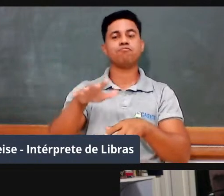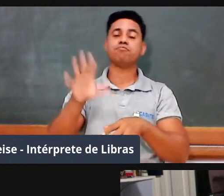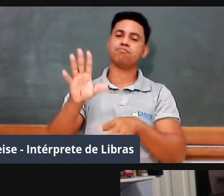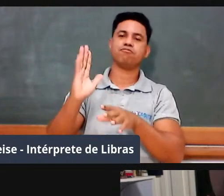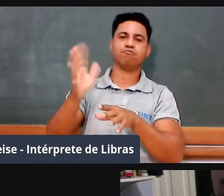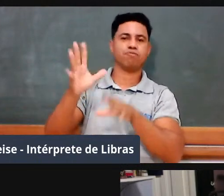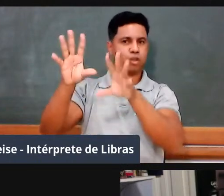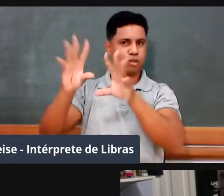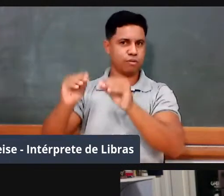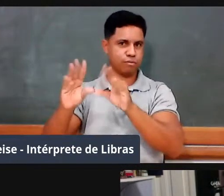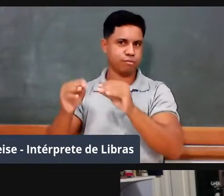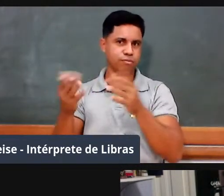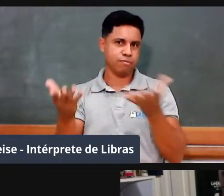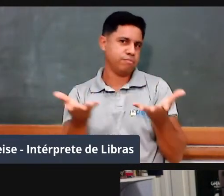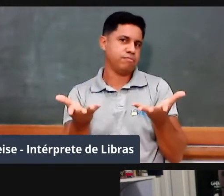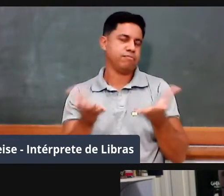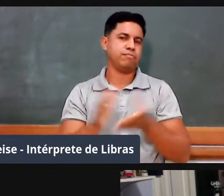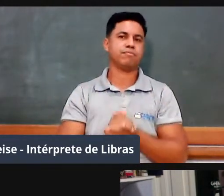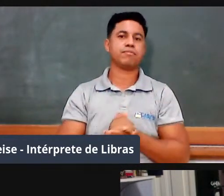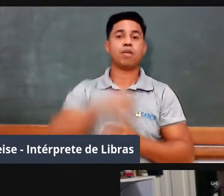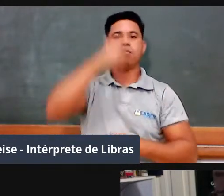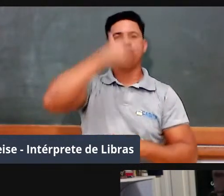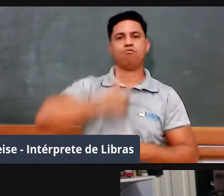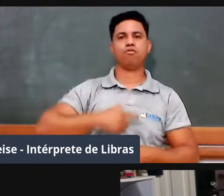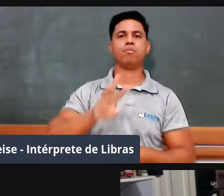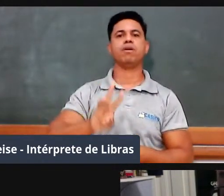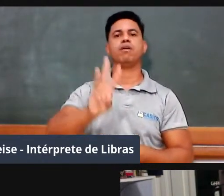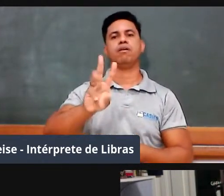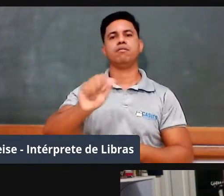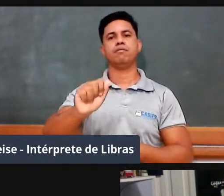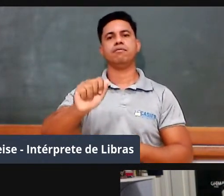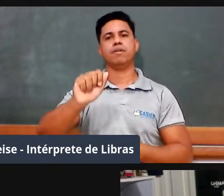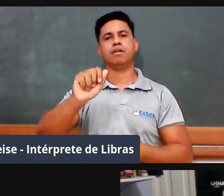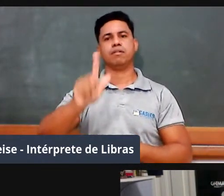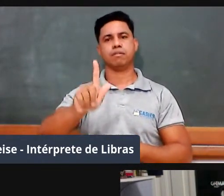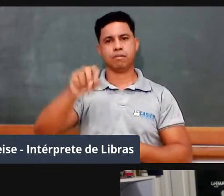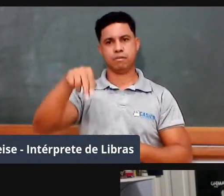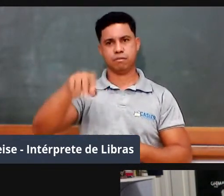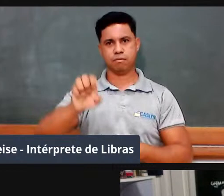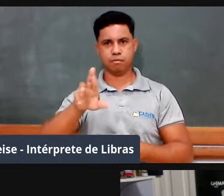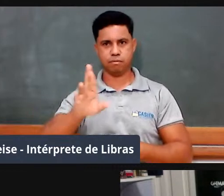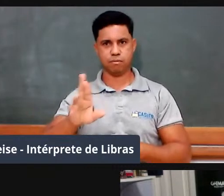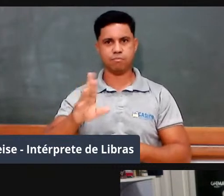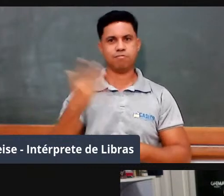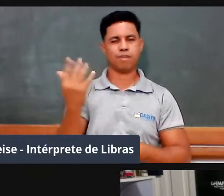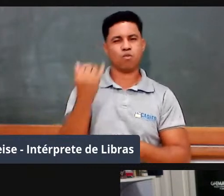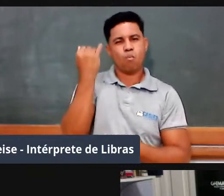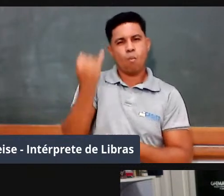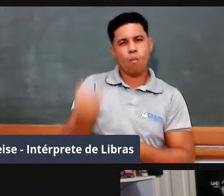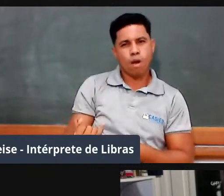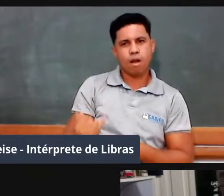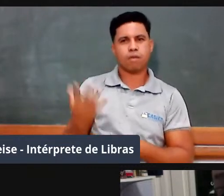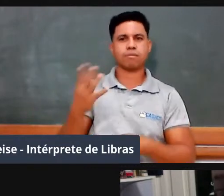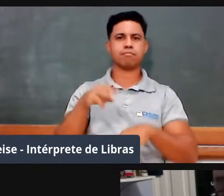Eu sou o Wagner, eu sou magro, eu sou moreno, uso óculos,